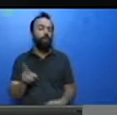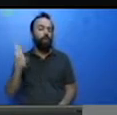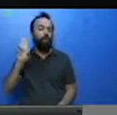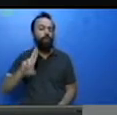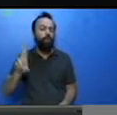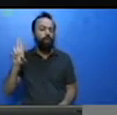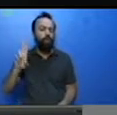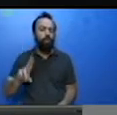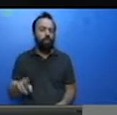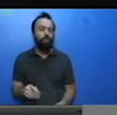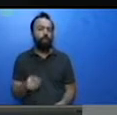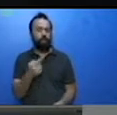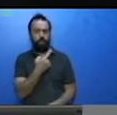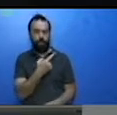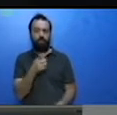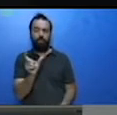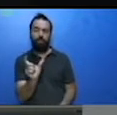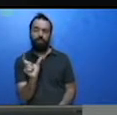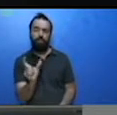muitas vezes.